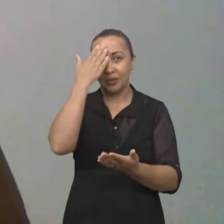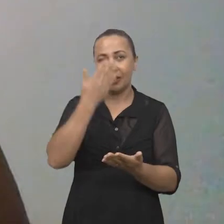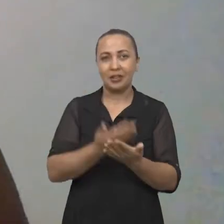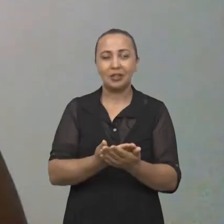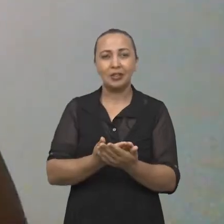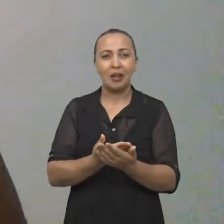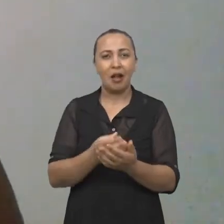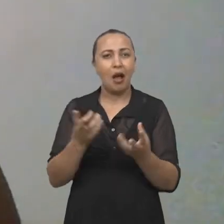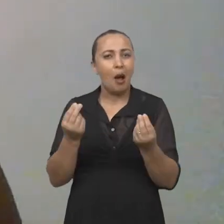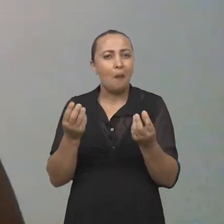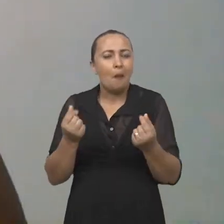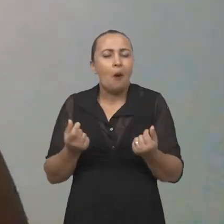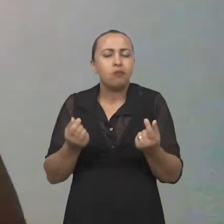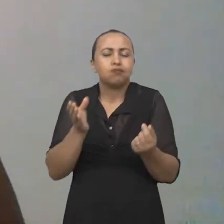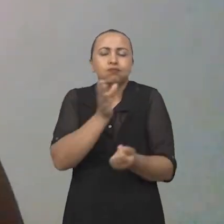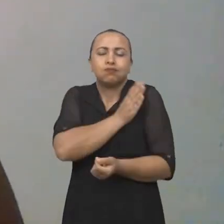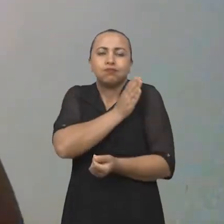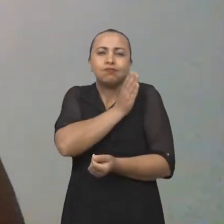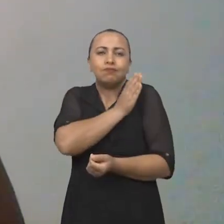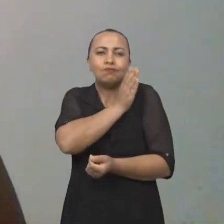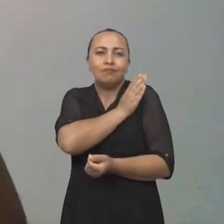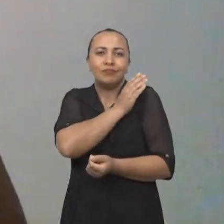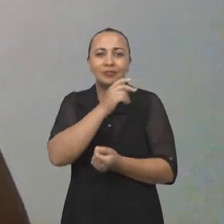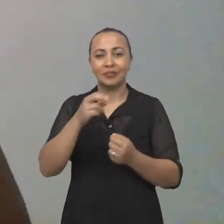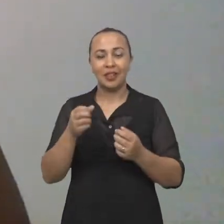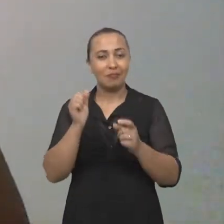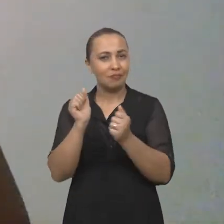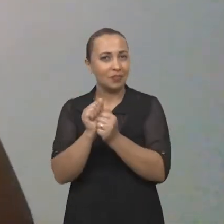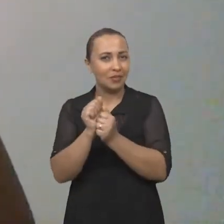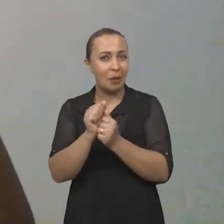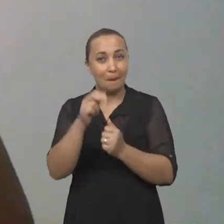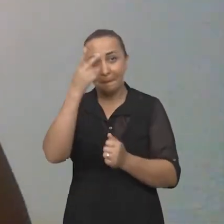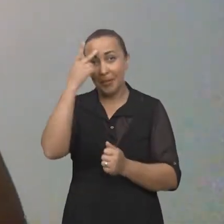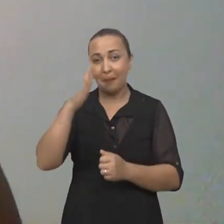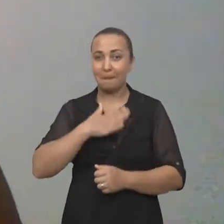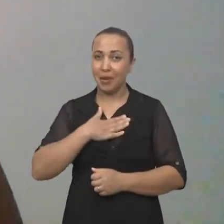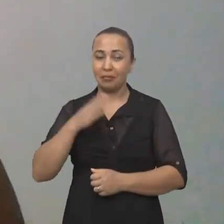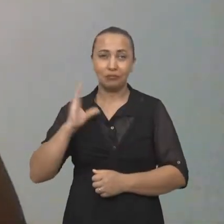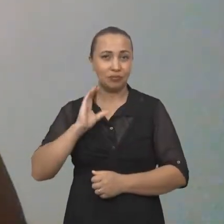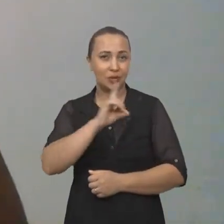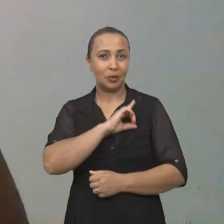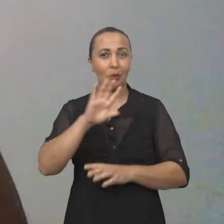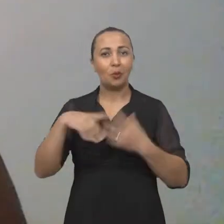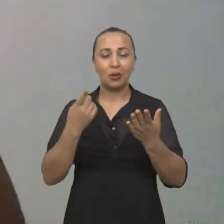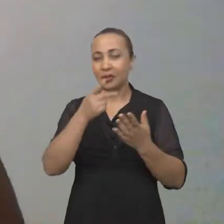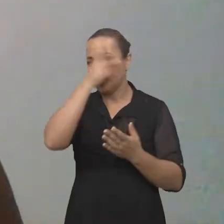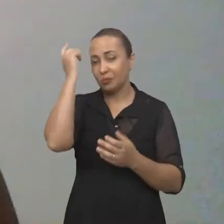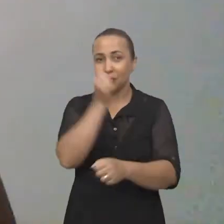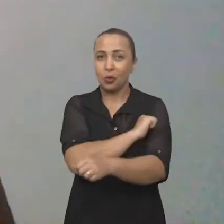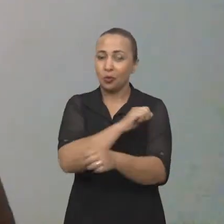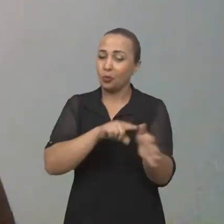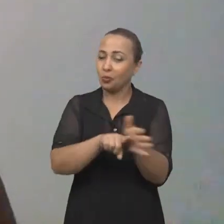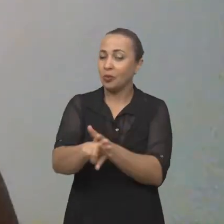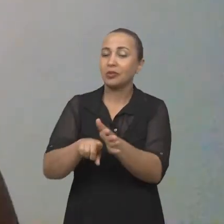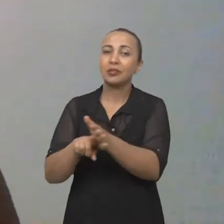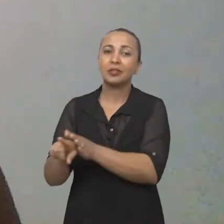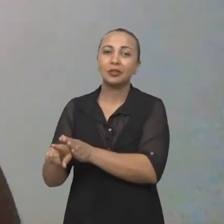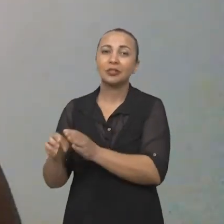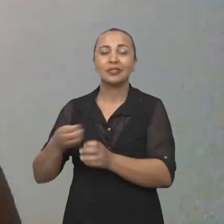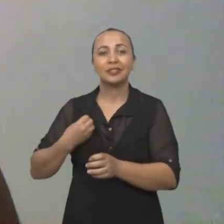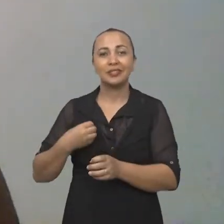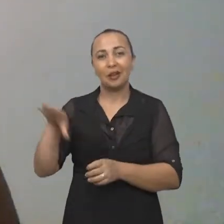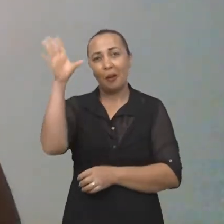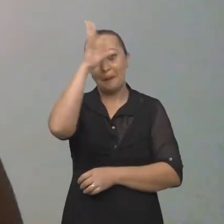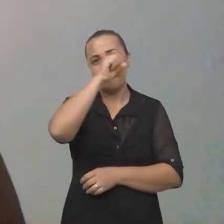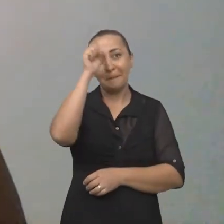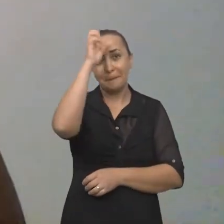que é muito rico nessa perspectiva, tanto para mim, quanto coordenadora do projeto, quanto para os pesquisadores que estão